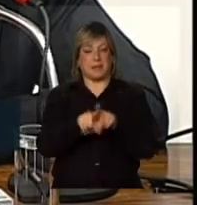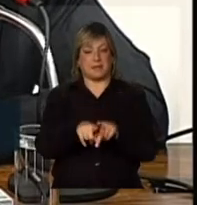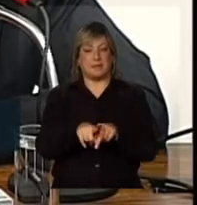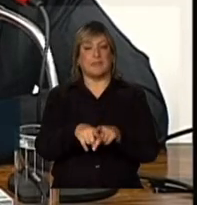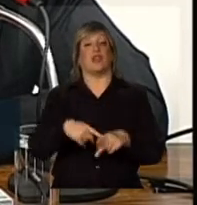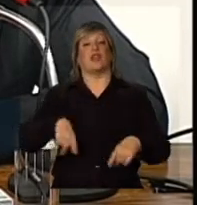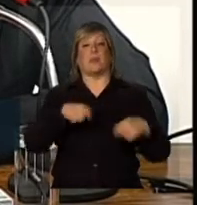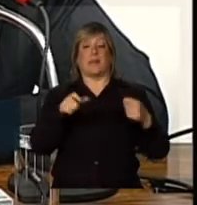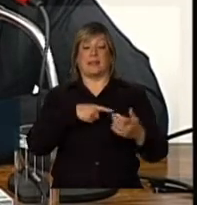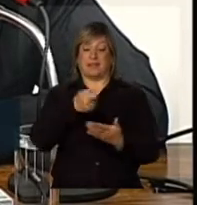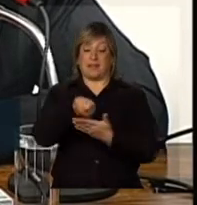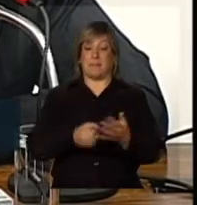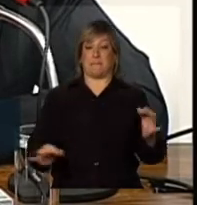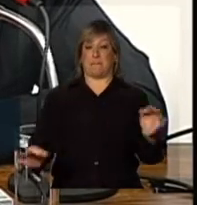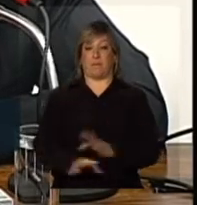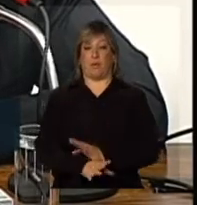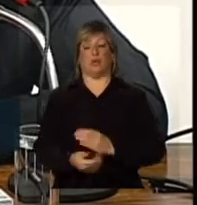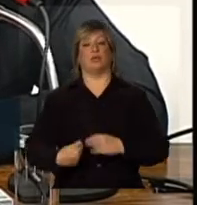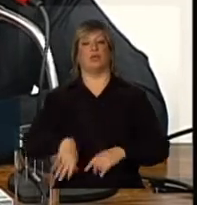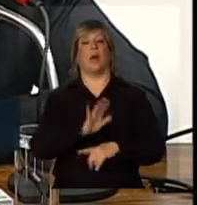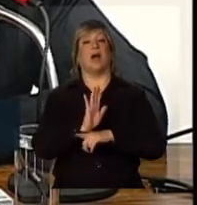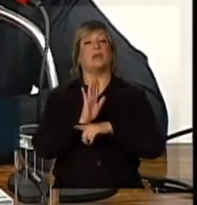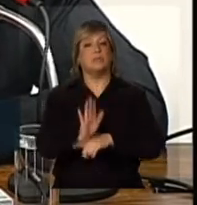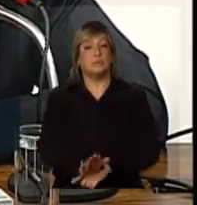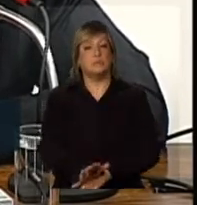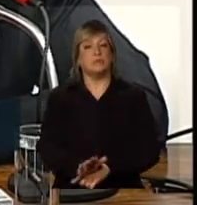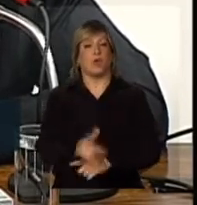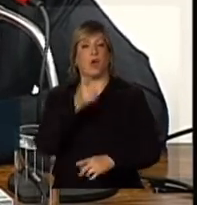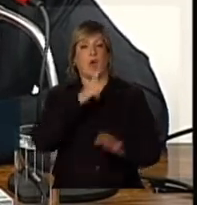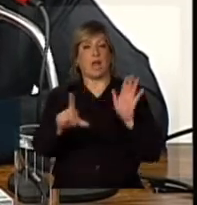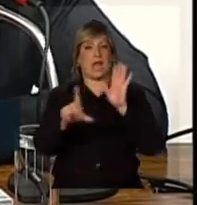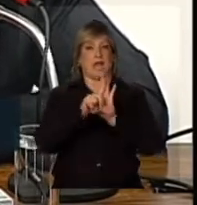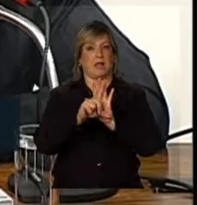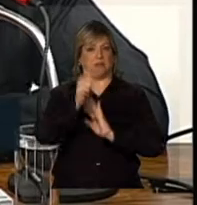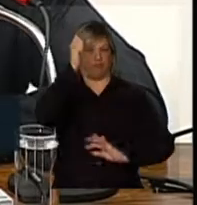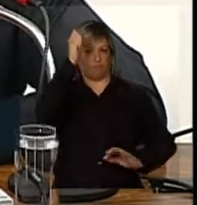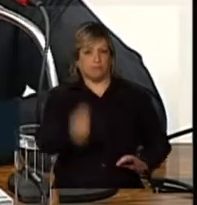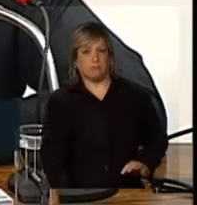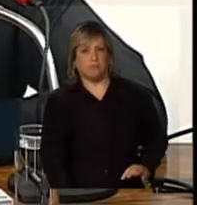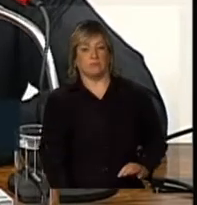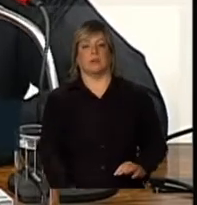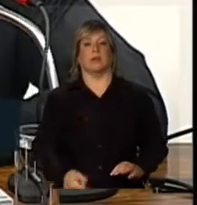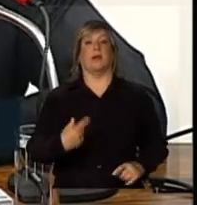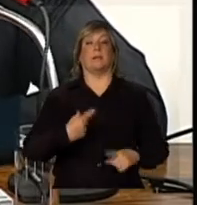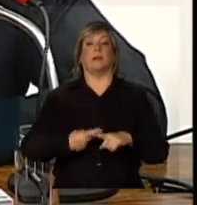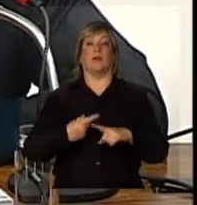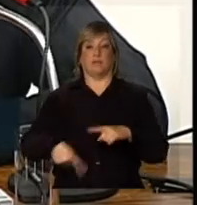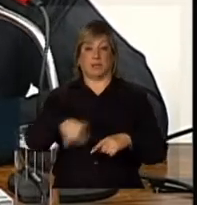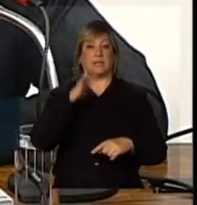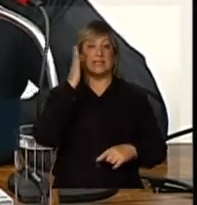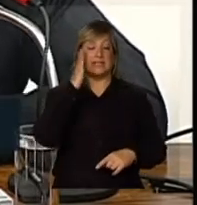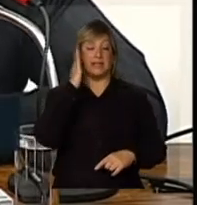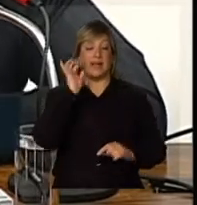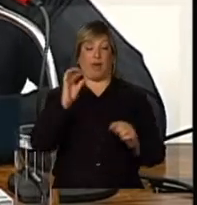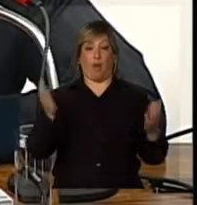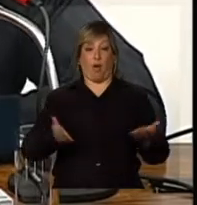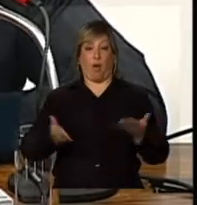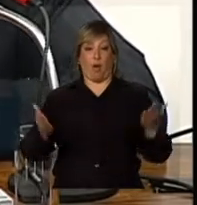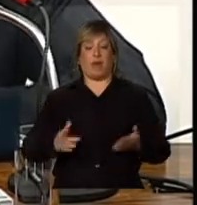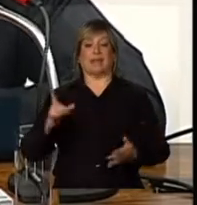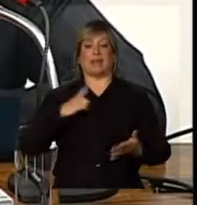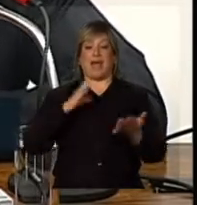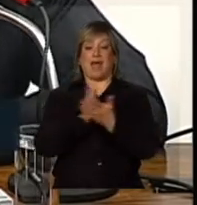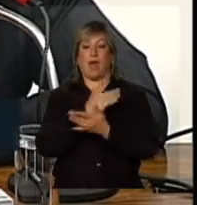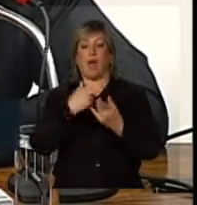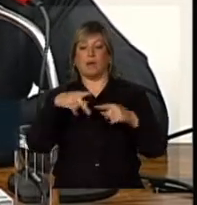e que nos permitisse o rigor da lei. Vocês sabem que, hoje, há algumas questões que vão ser